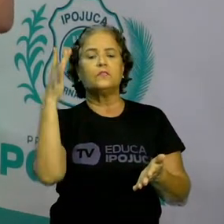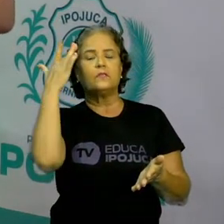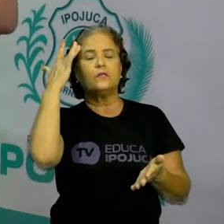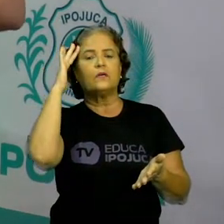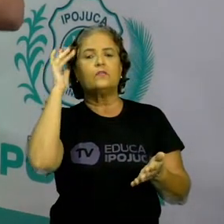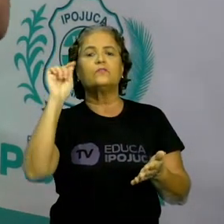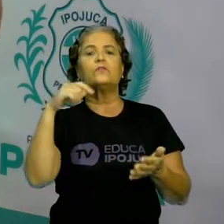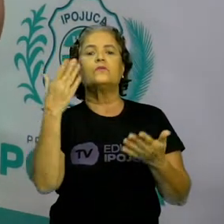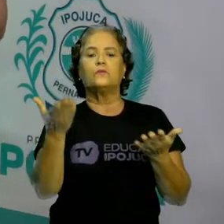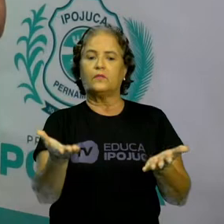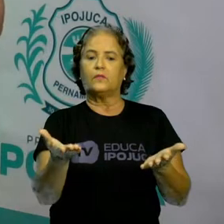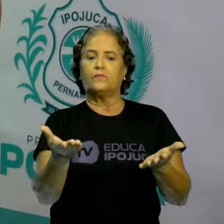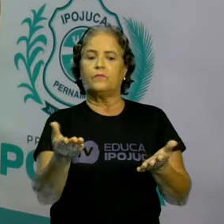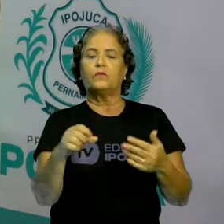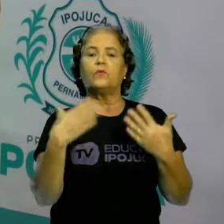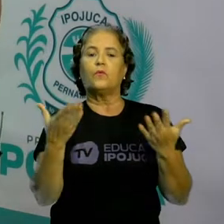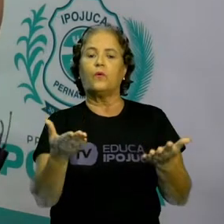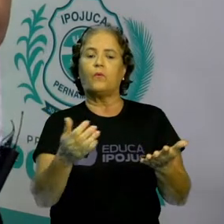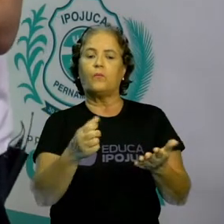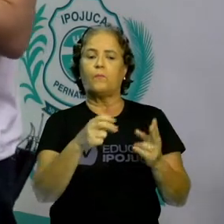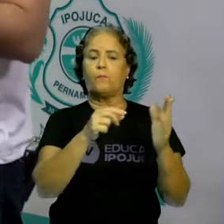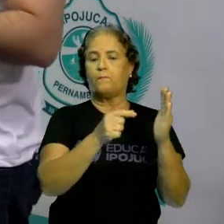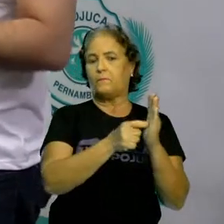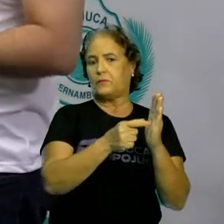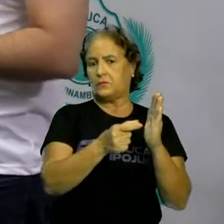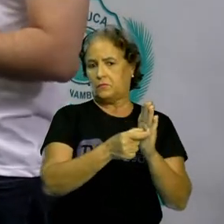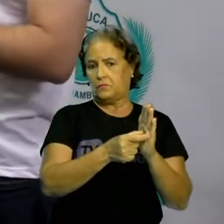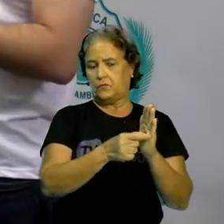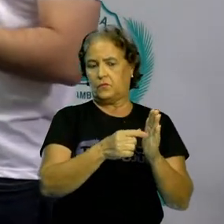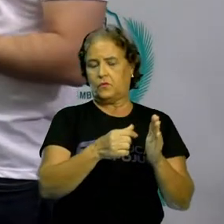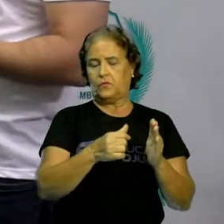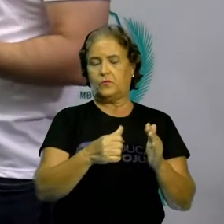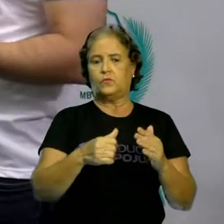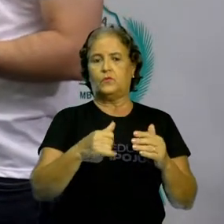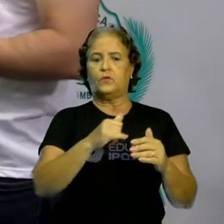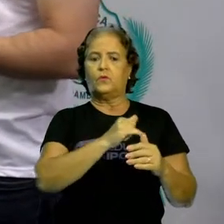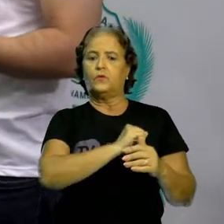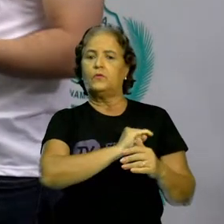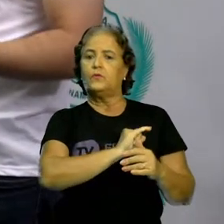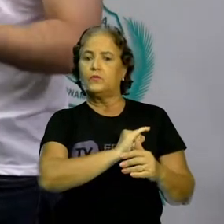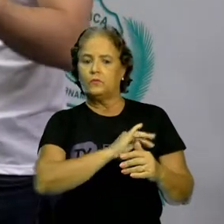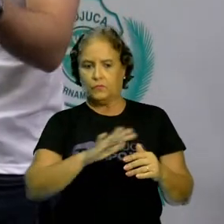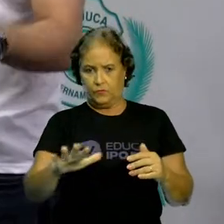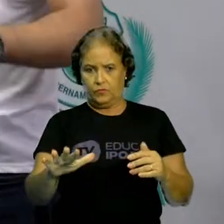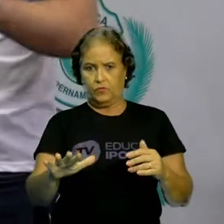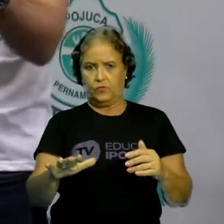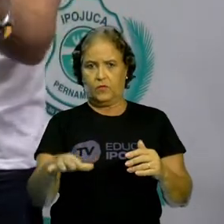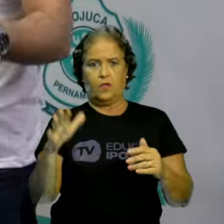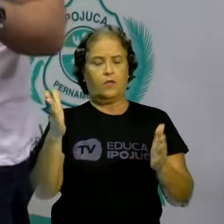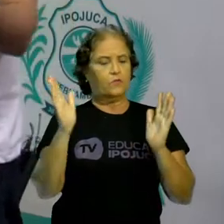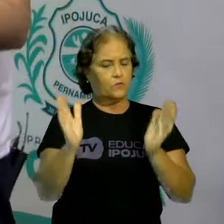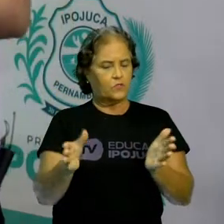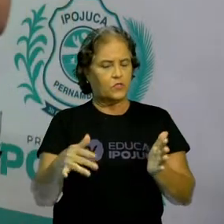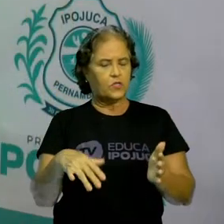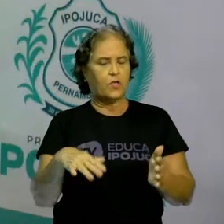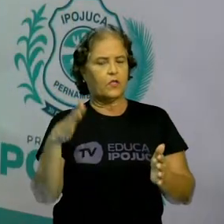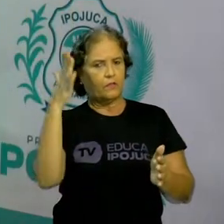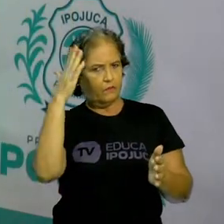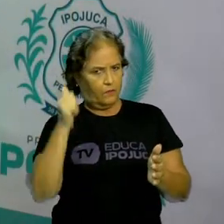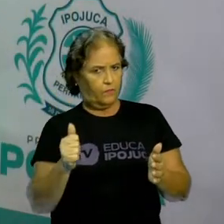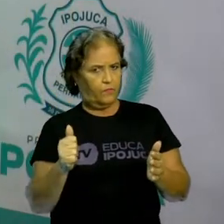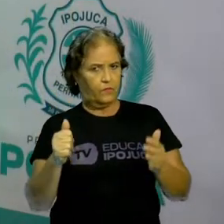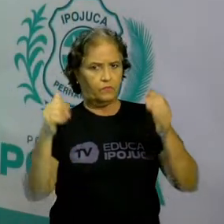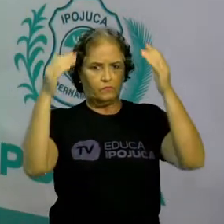patrimônio do Ipojuca? Nós já vimos aqui que o convento de Santo Antônio do Ipojuca, ele é, faz parte do patrimônio